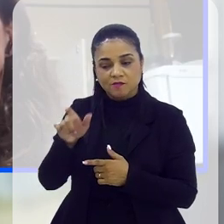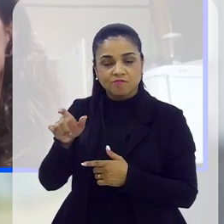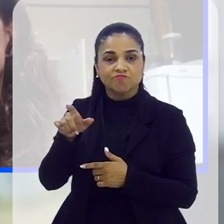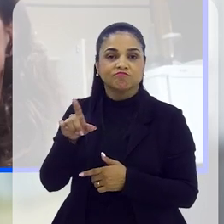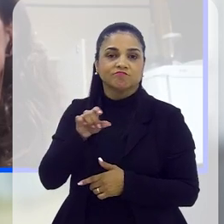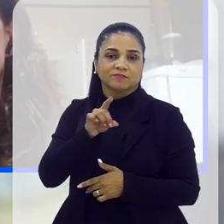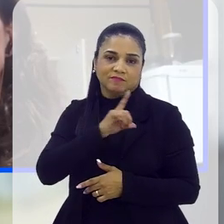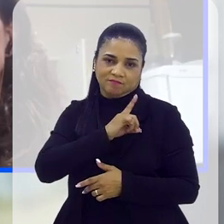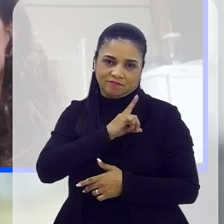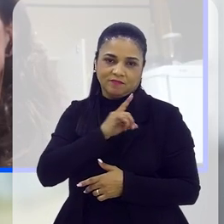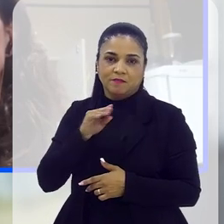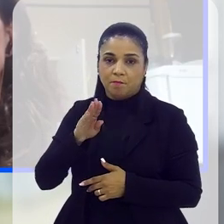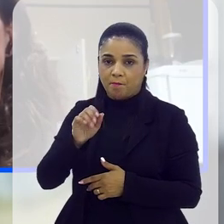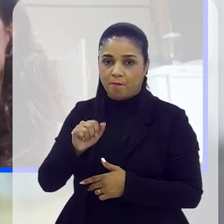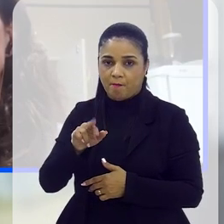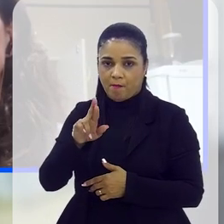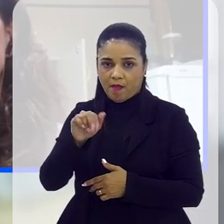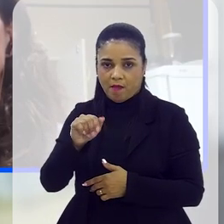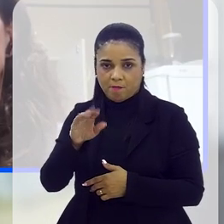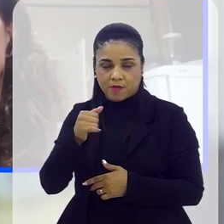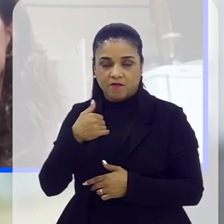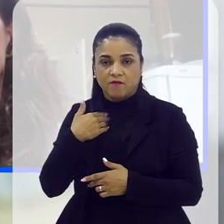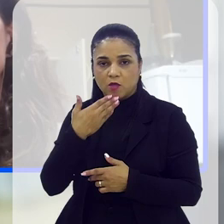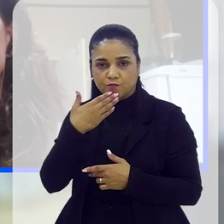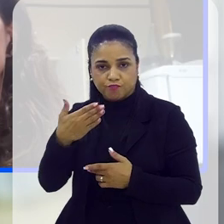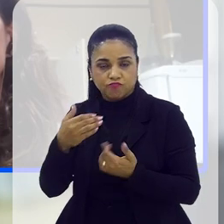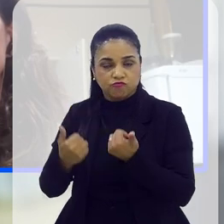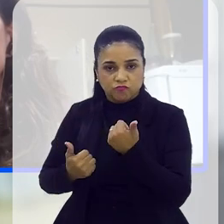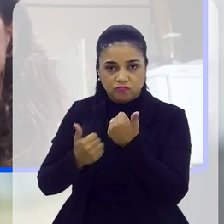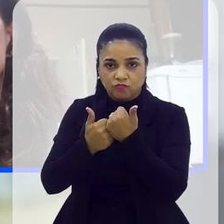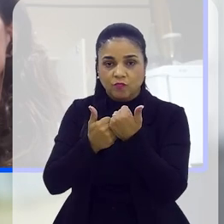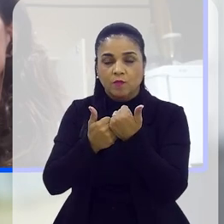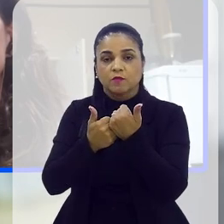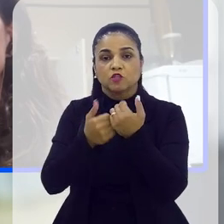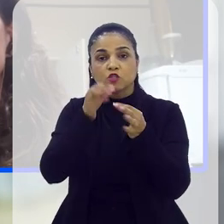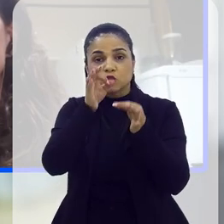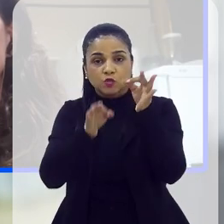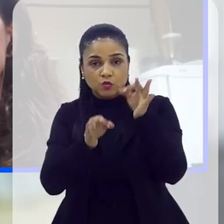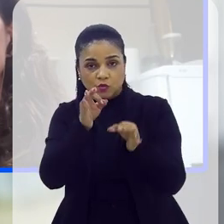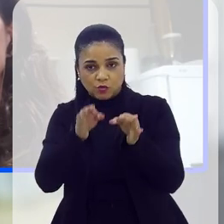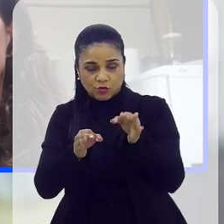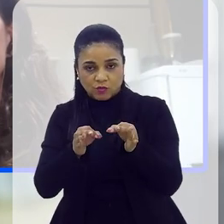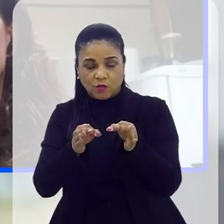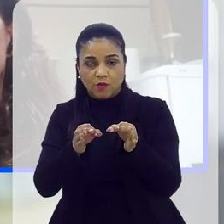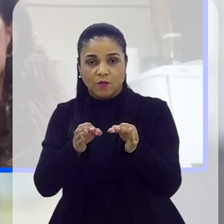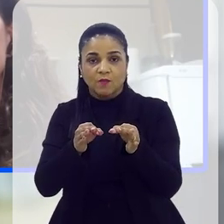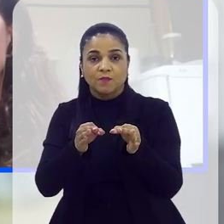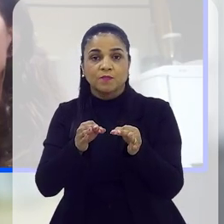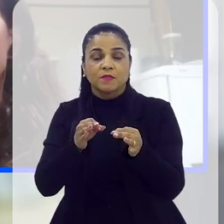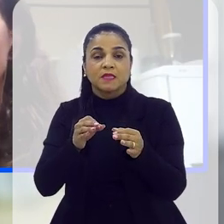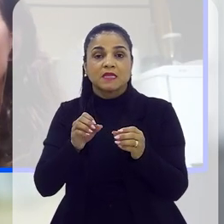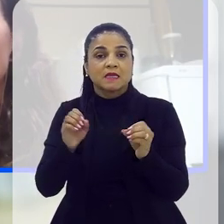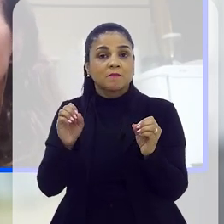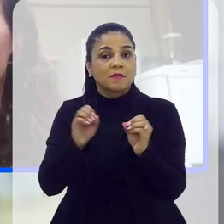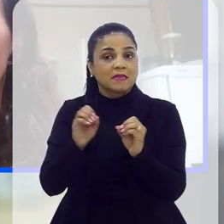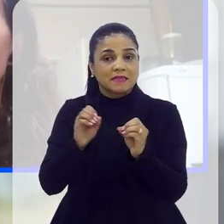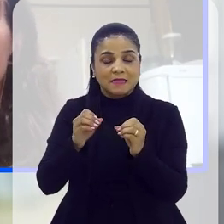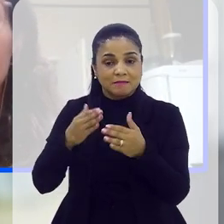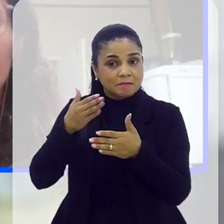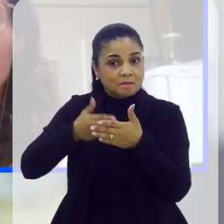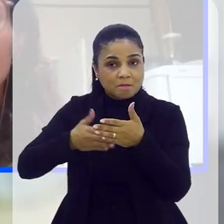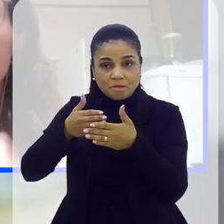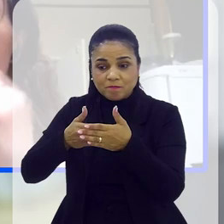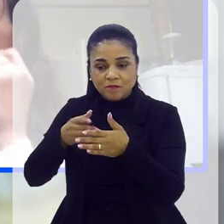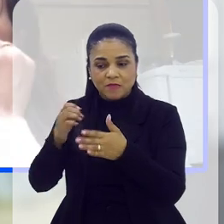doutora Bárbara com certeza vai contribuir, vai pedir uma medida judicial, mas nada impede que essa